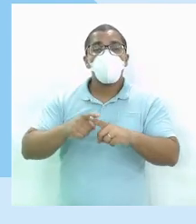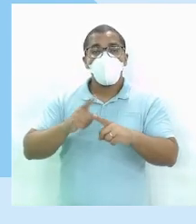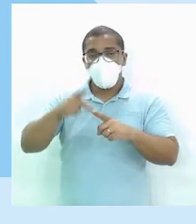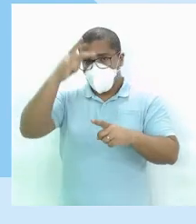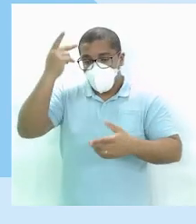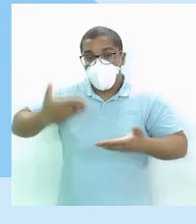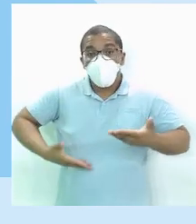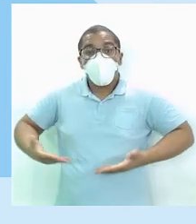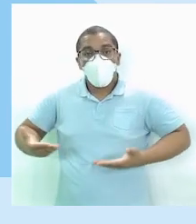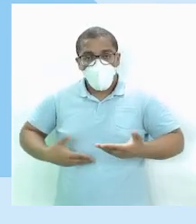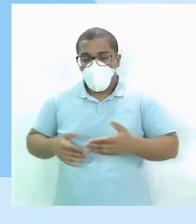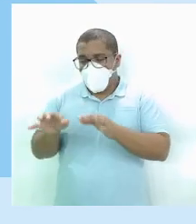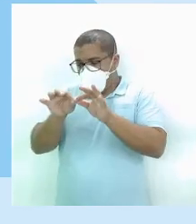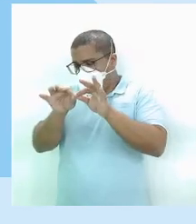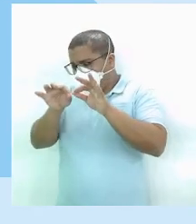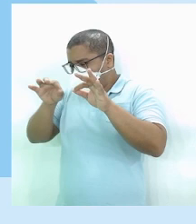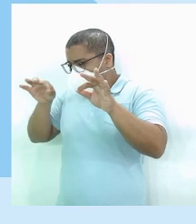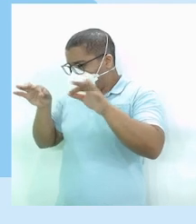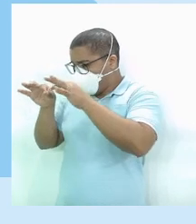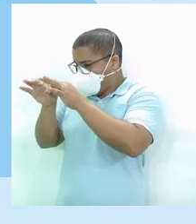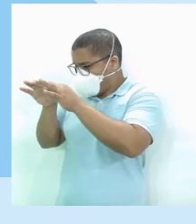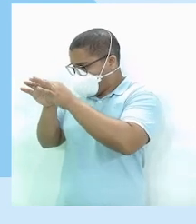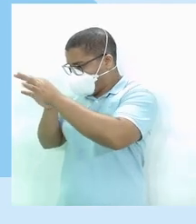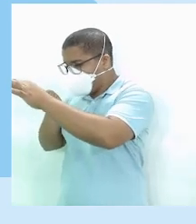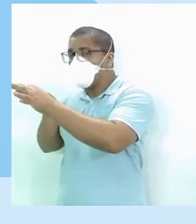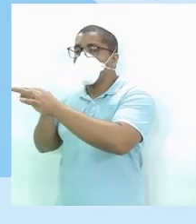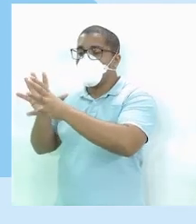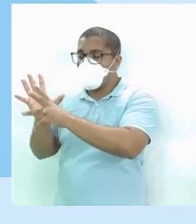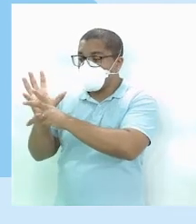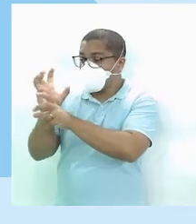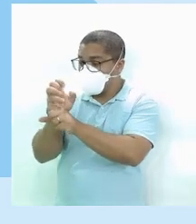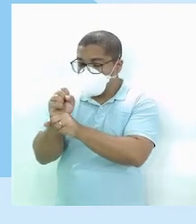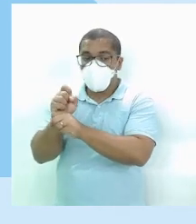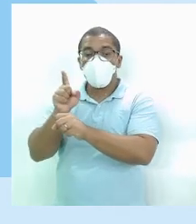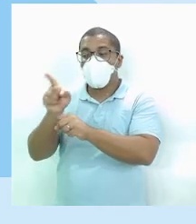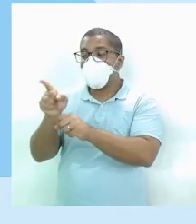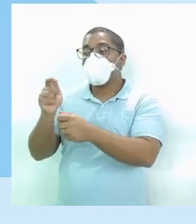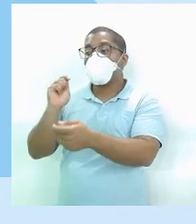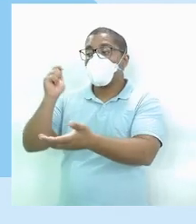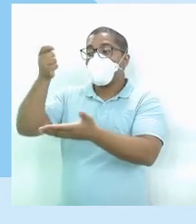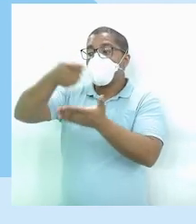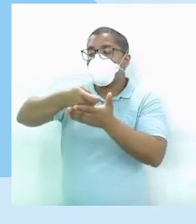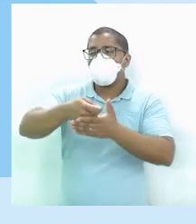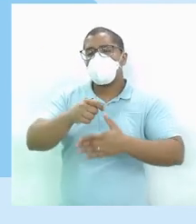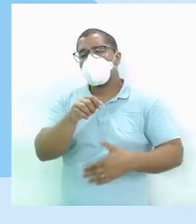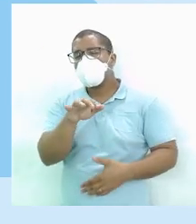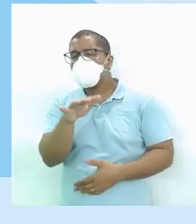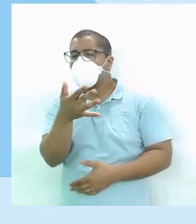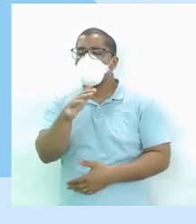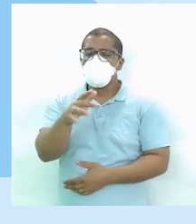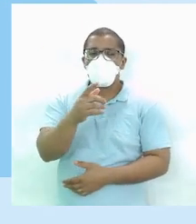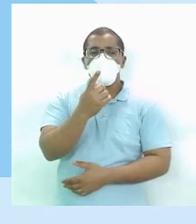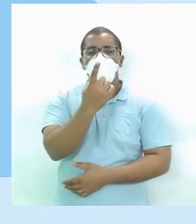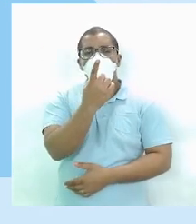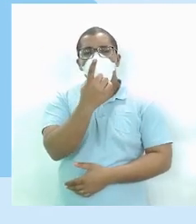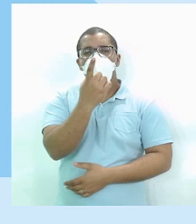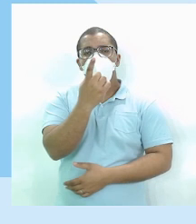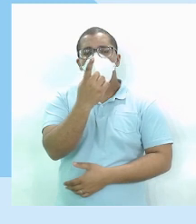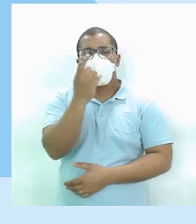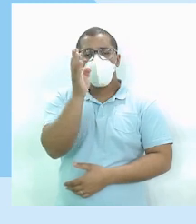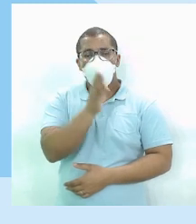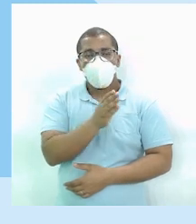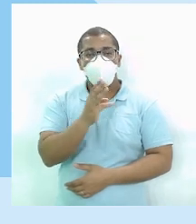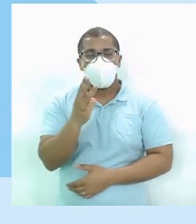do faraó mediam as terras E determinavam a taxa Que normalmente era entre um terço